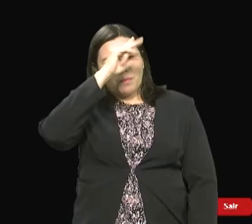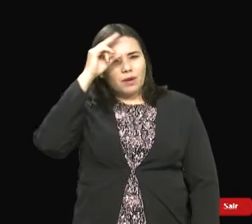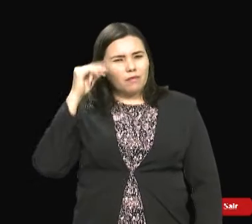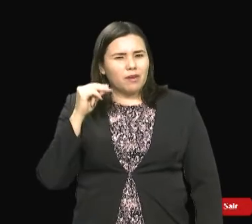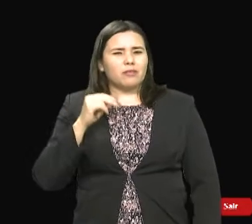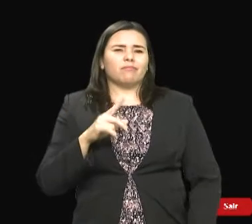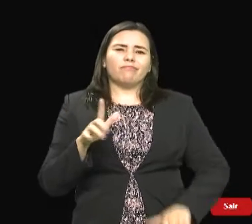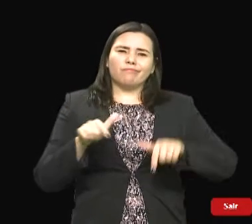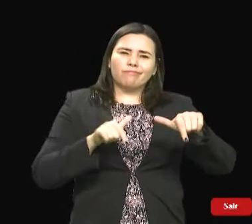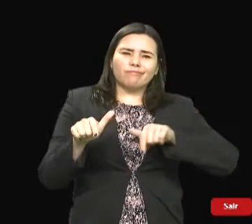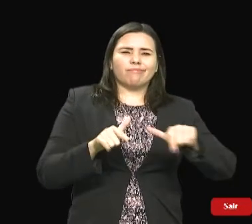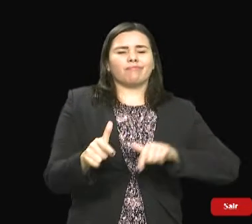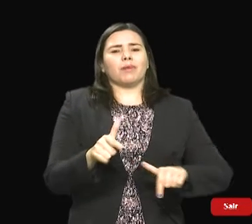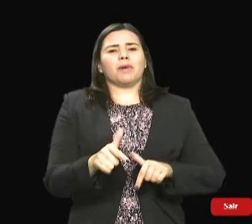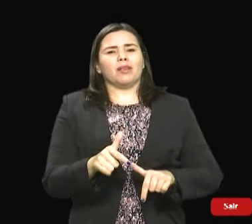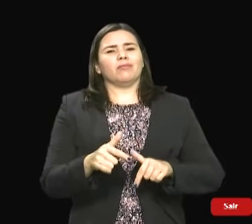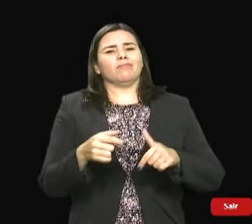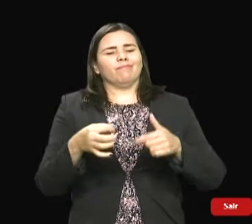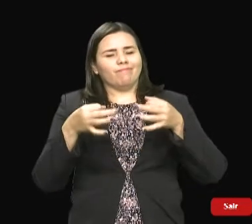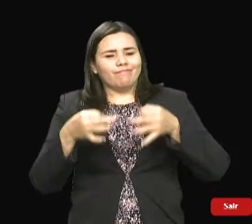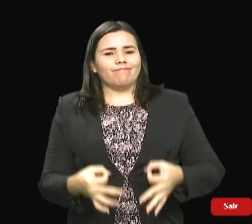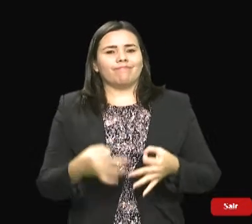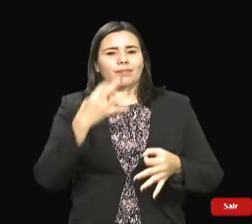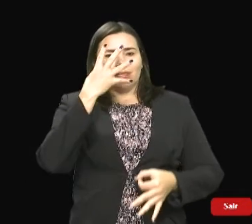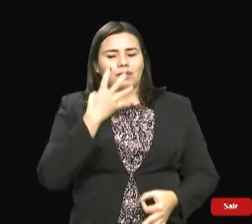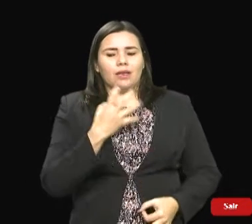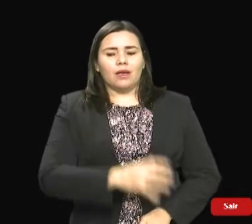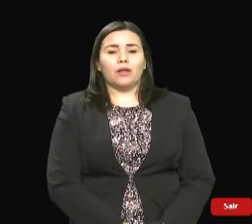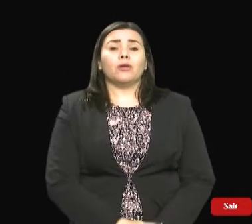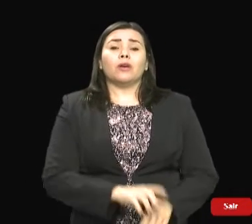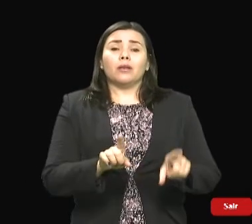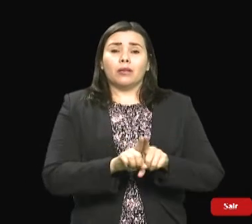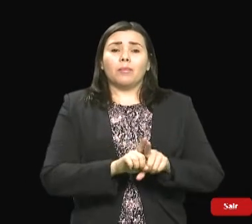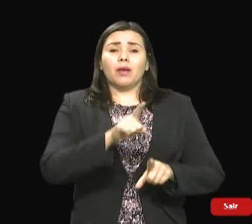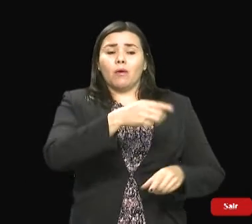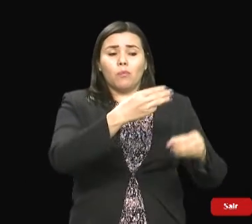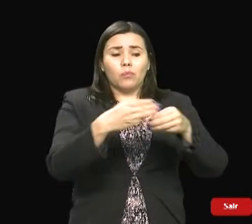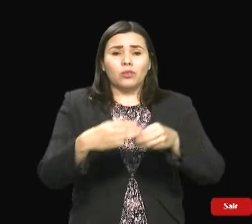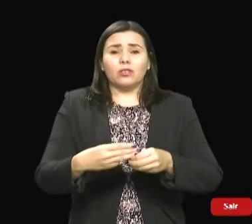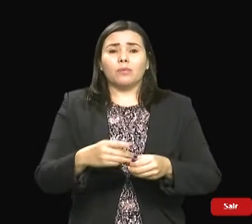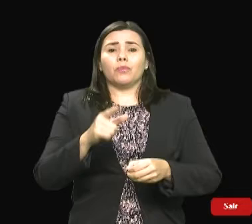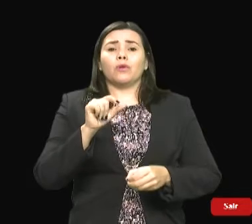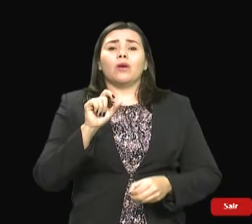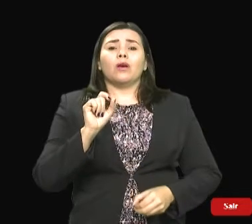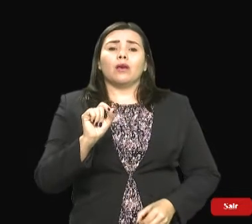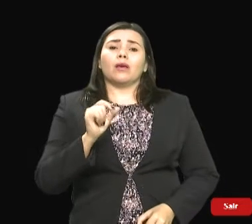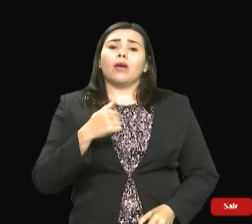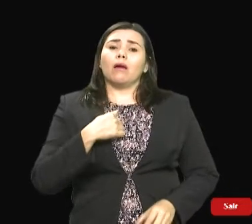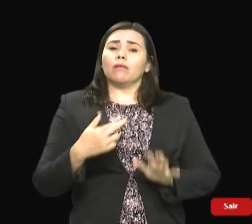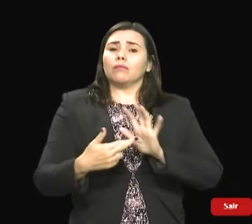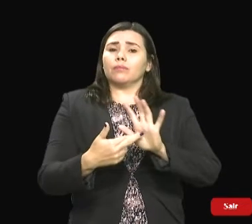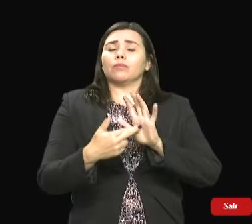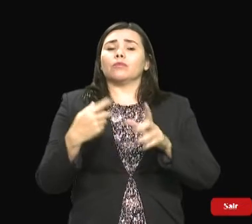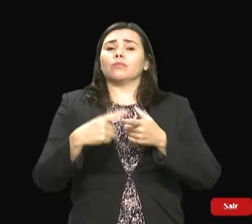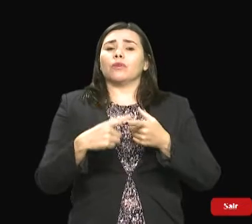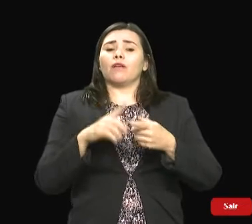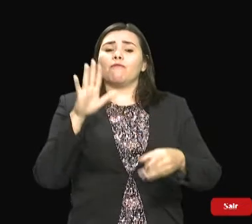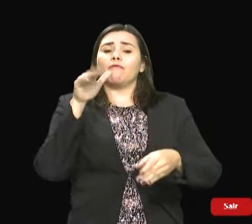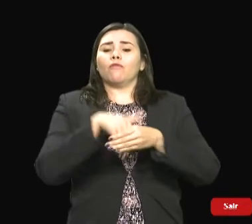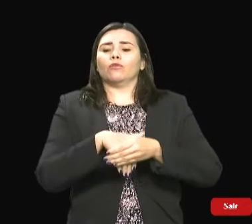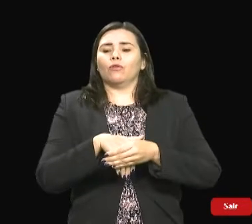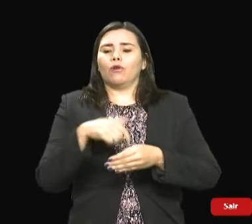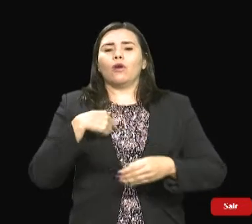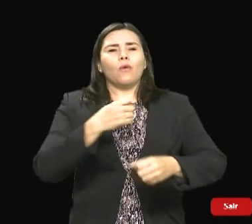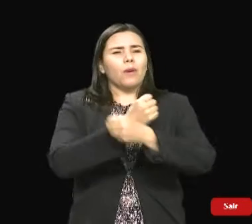nos deu a maior votação, que tem recebido de maneira constante ações do nosso mandato. Portanto, aproveito para mandar um abraço ao